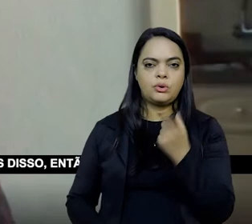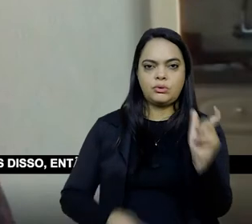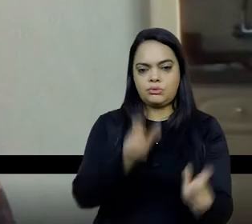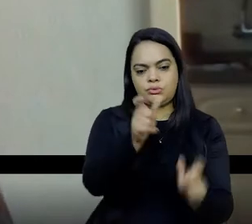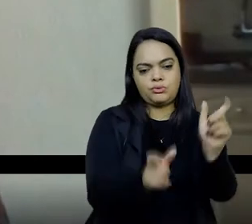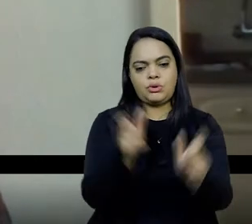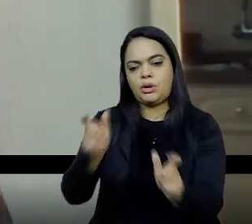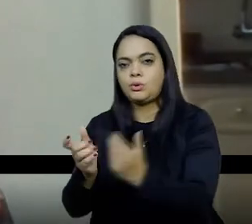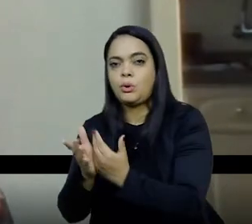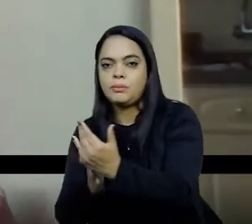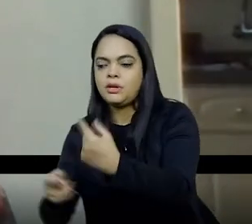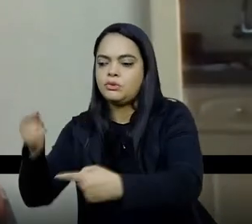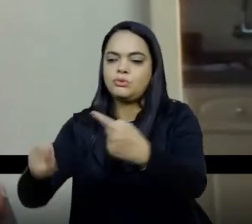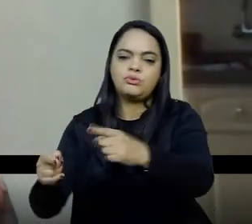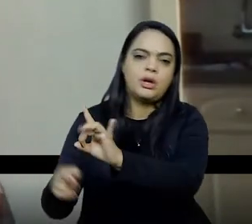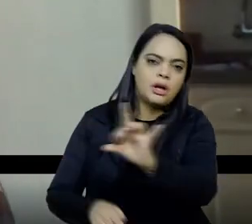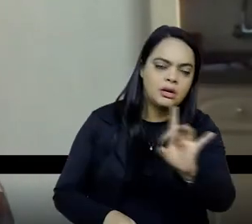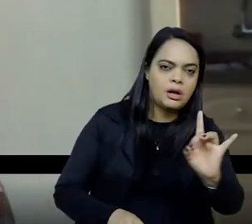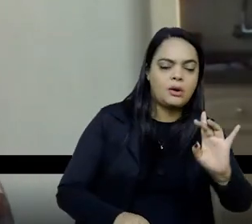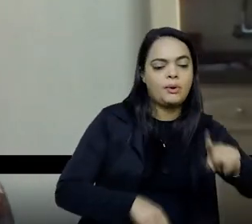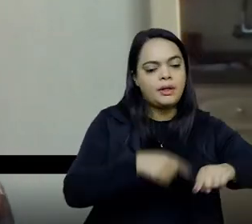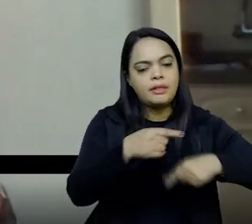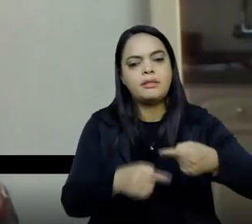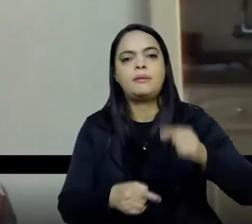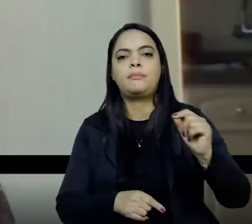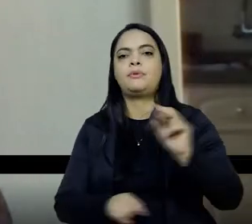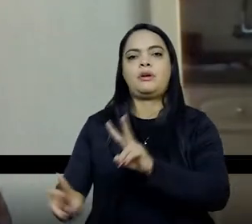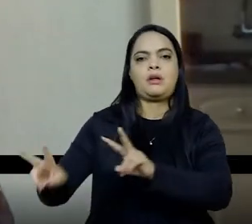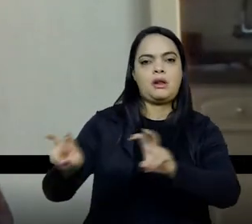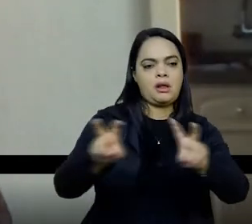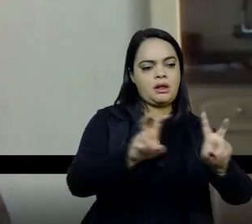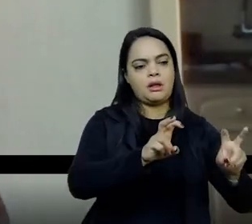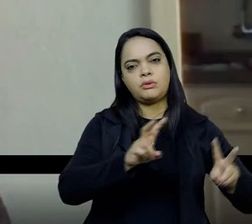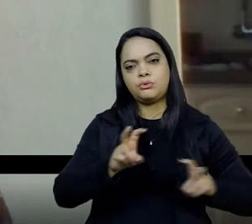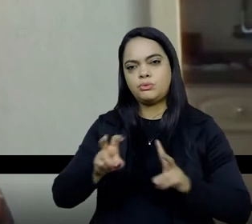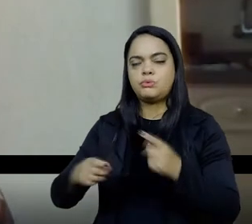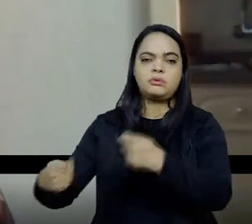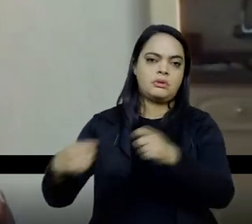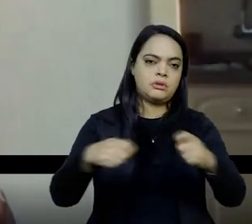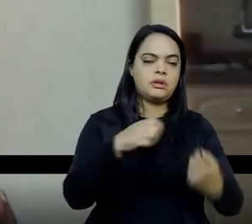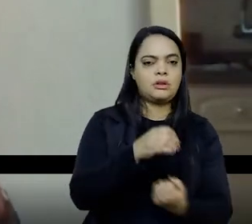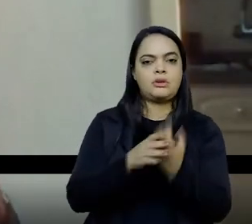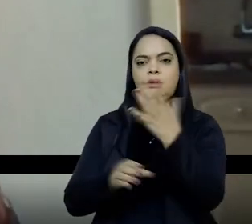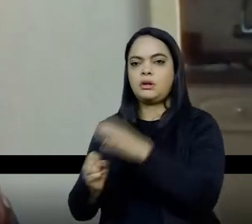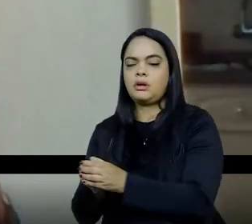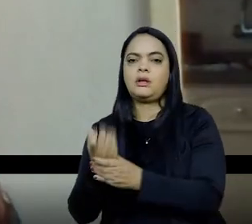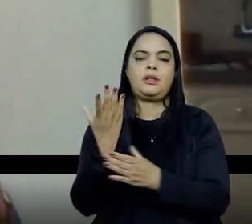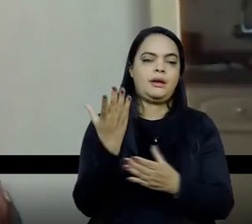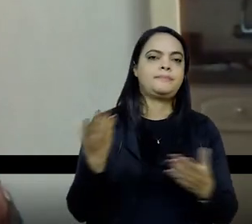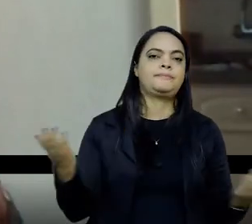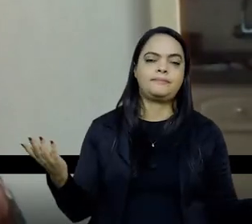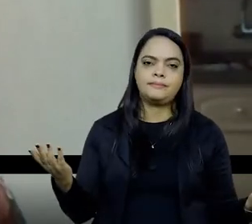depois disso, então, criar desdobramentos a partir das pessoas que podem se somar às demandas, às necessidades, então, isso, para mim, foi